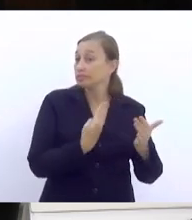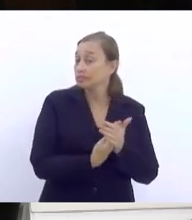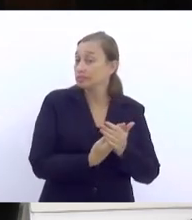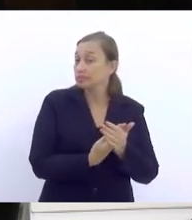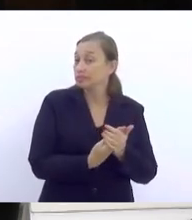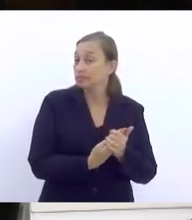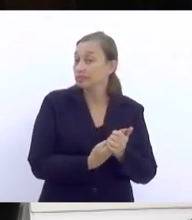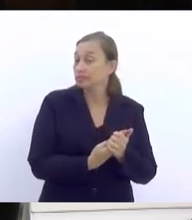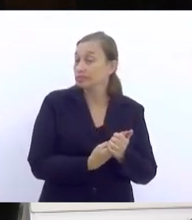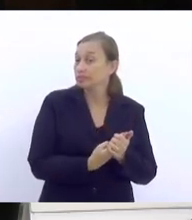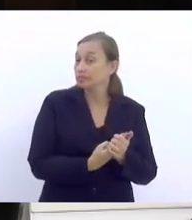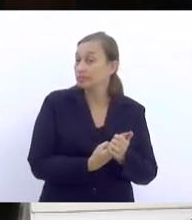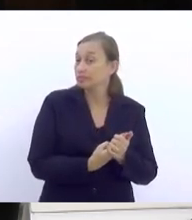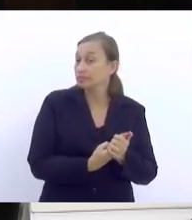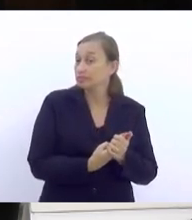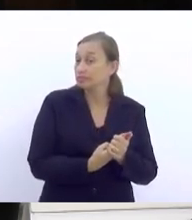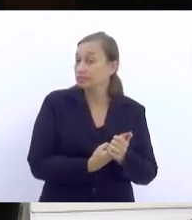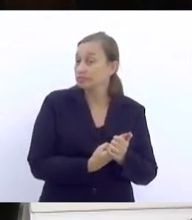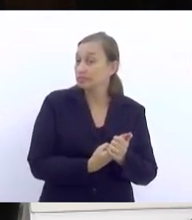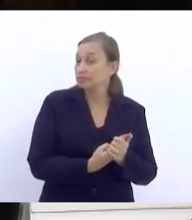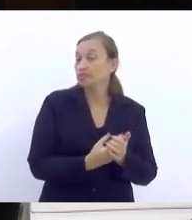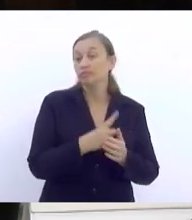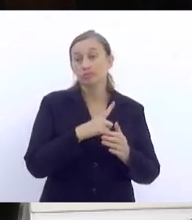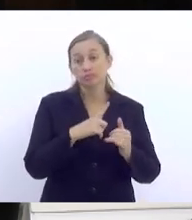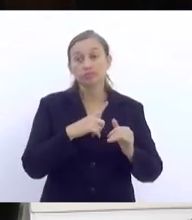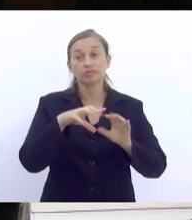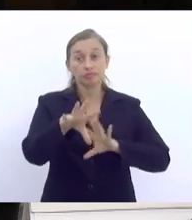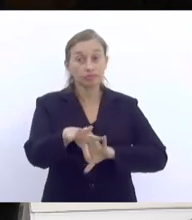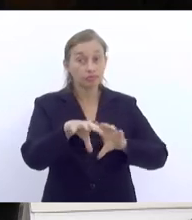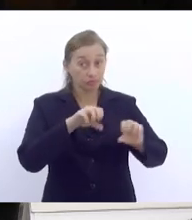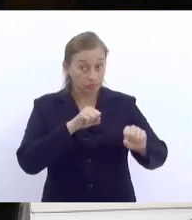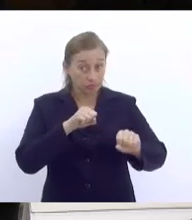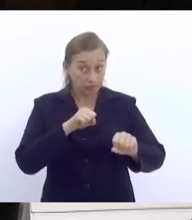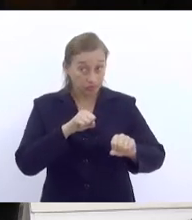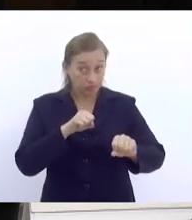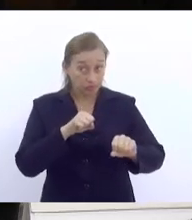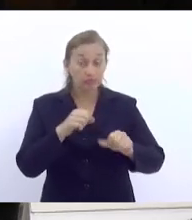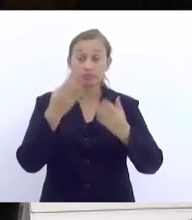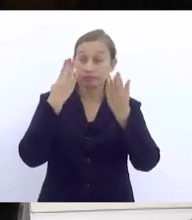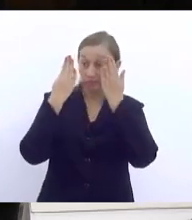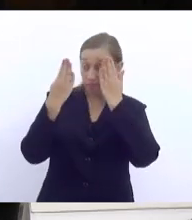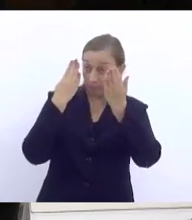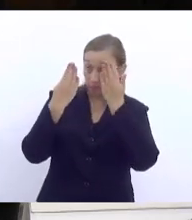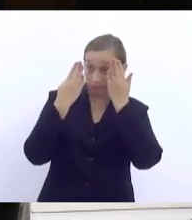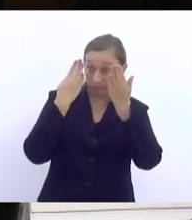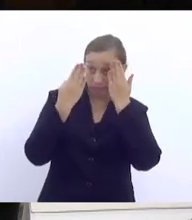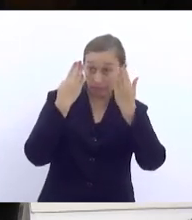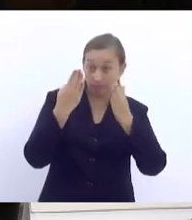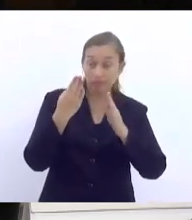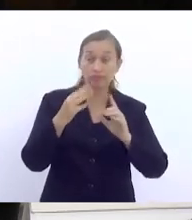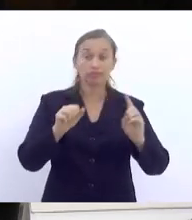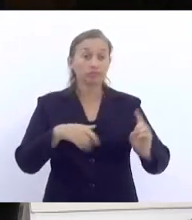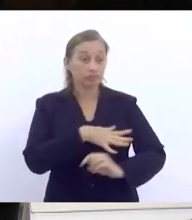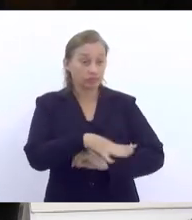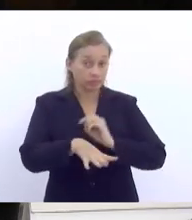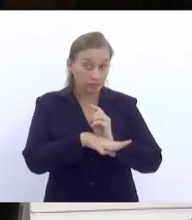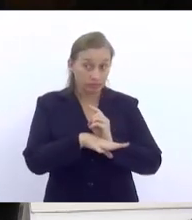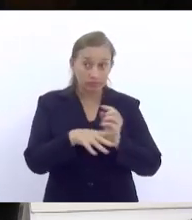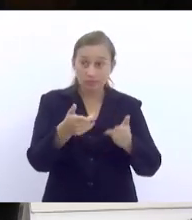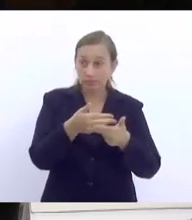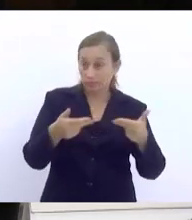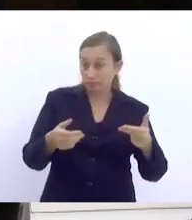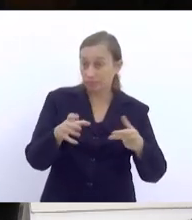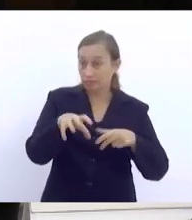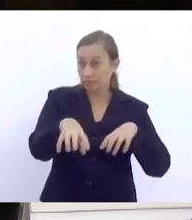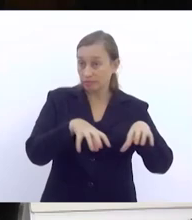natureza, são profissionais que têm formação generalista, o psicólogo e o profissional de serviço social, ele pode atuar em muitos